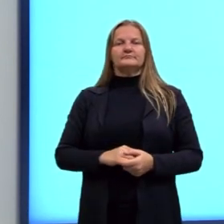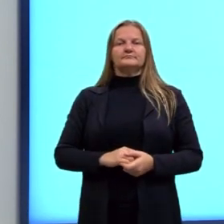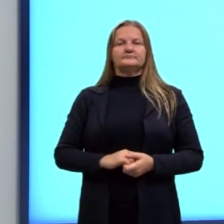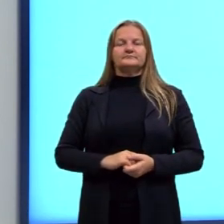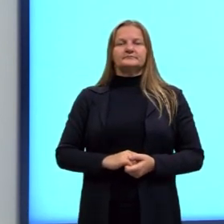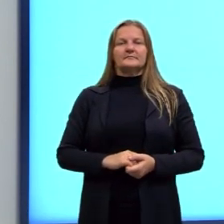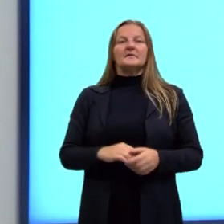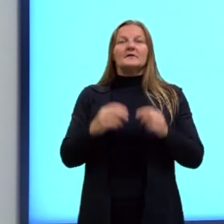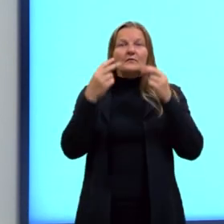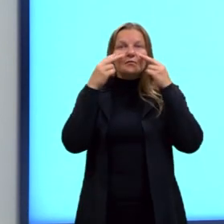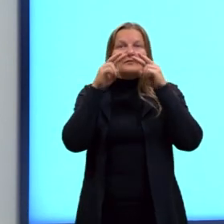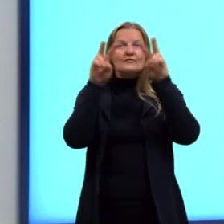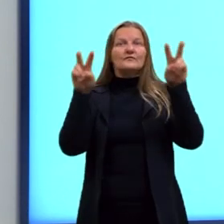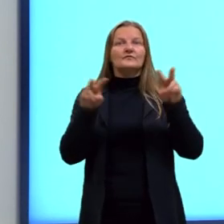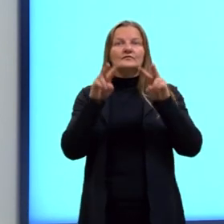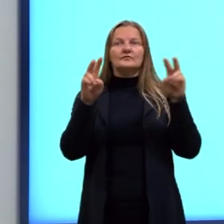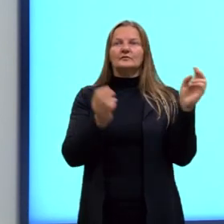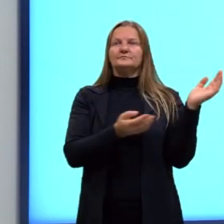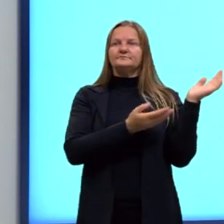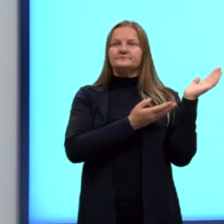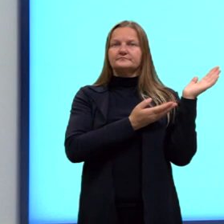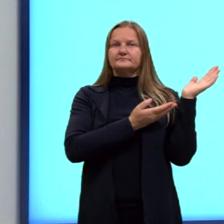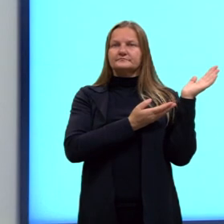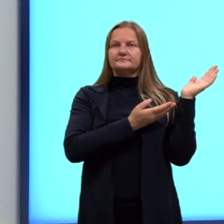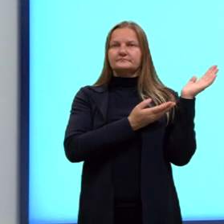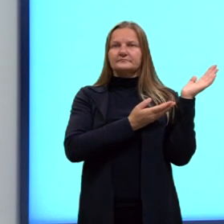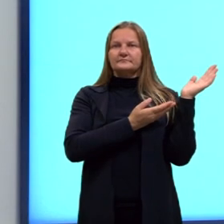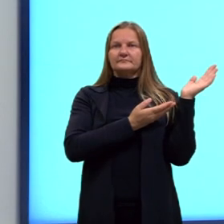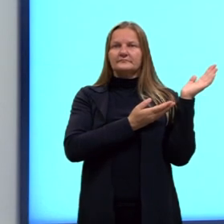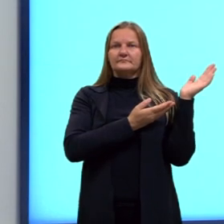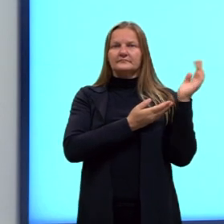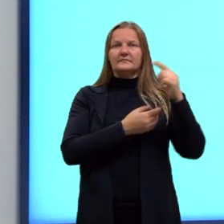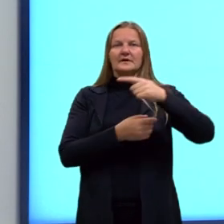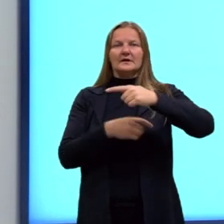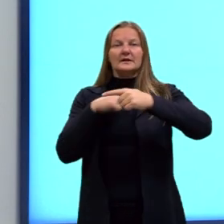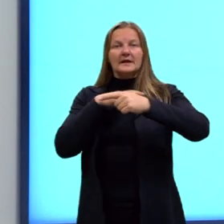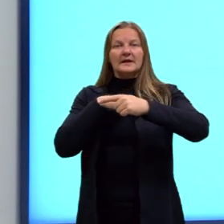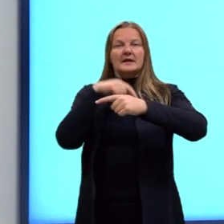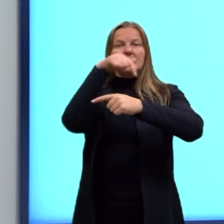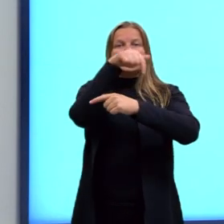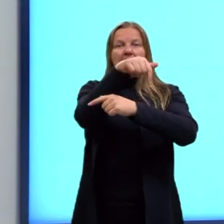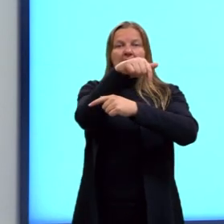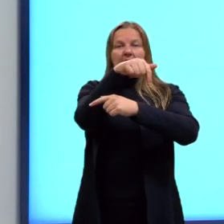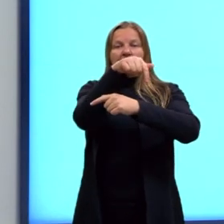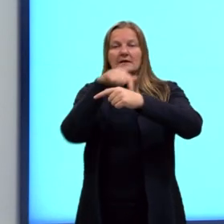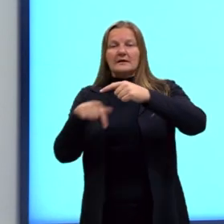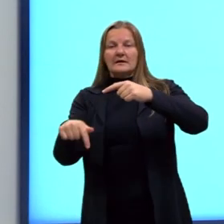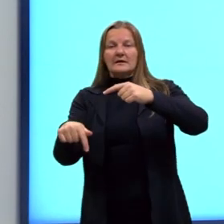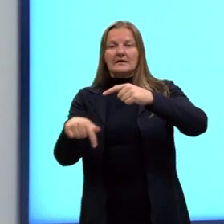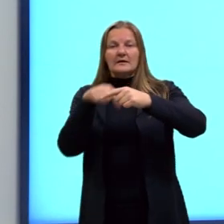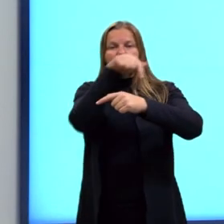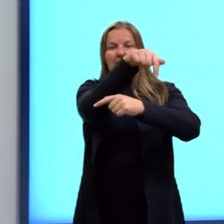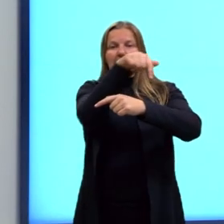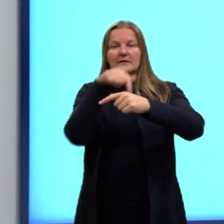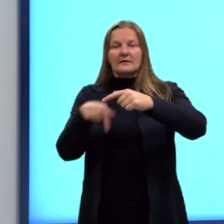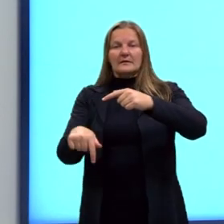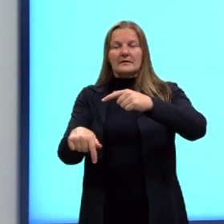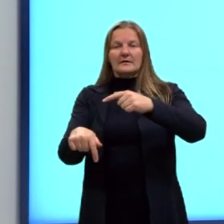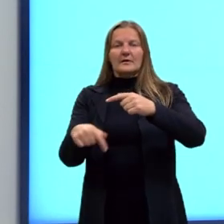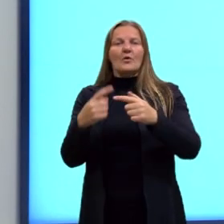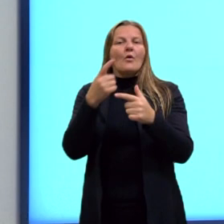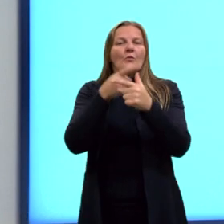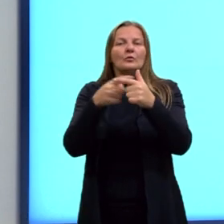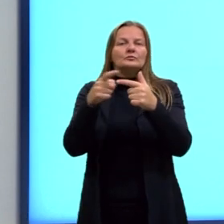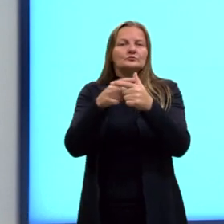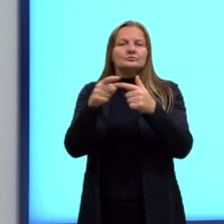E aí, vejam, a gente tem o quê? Q em cima e Q embaixo. Se eu faço Q dividido por Q,